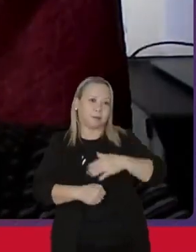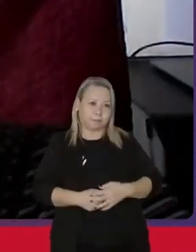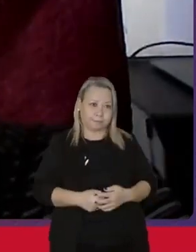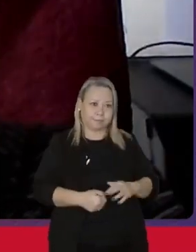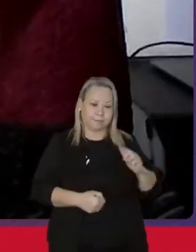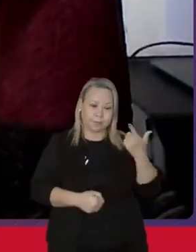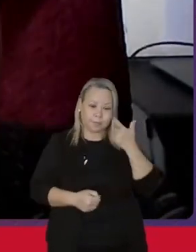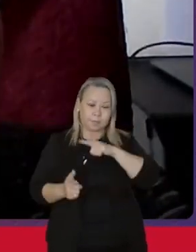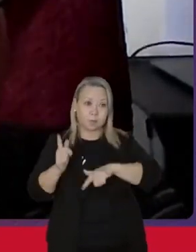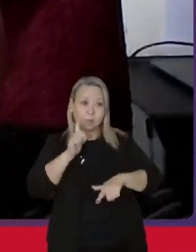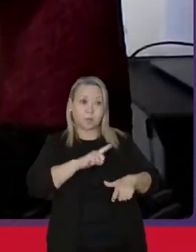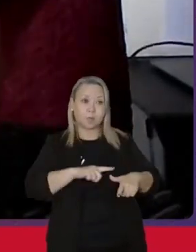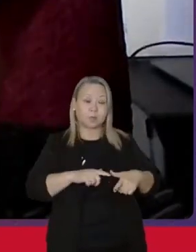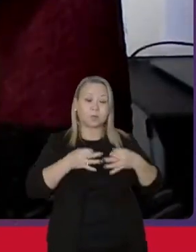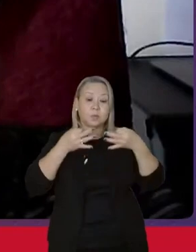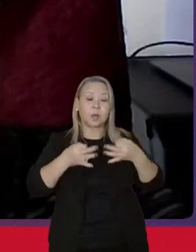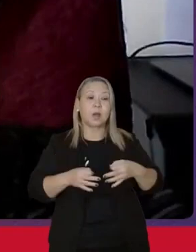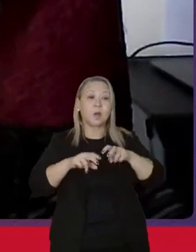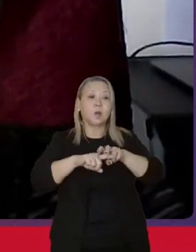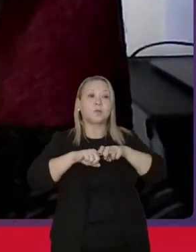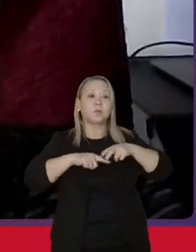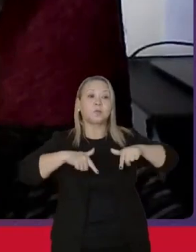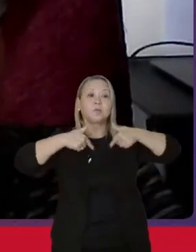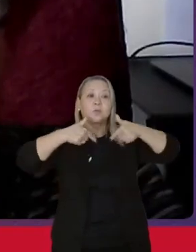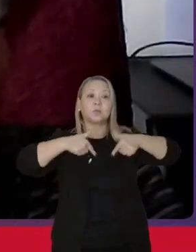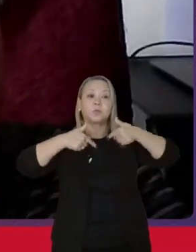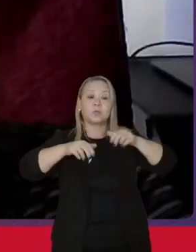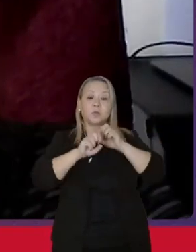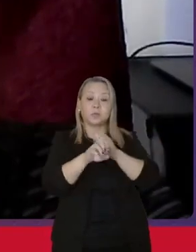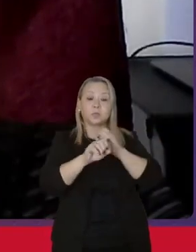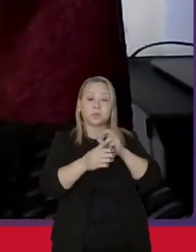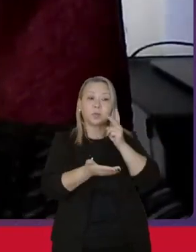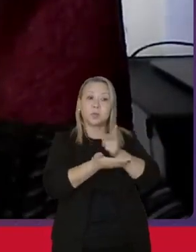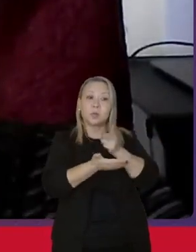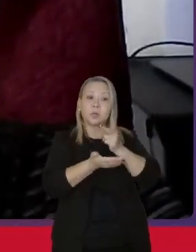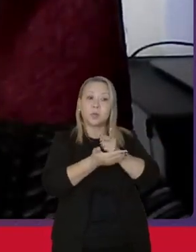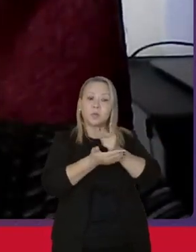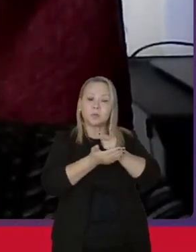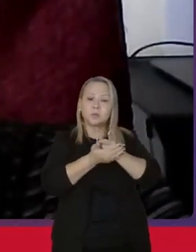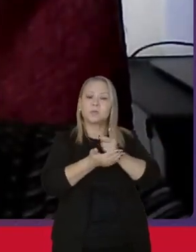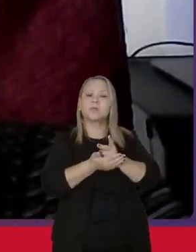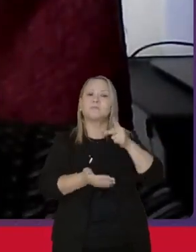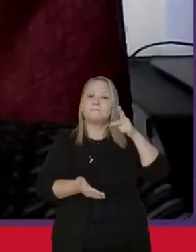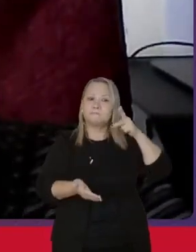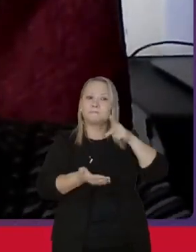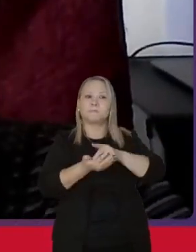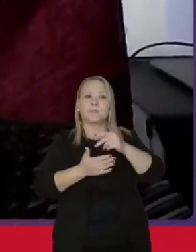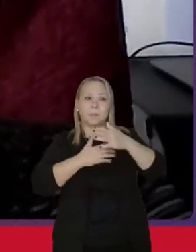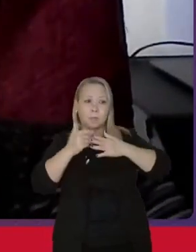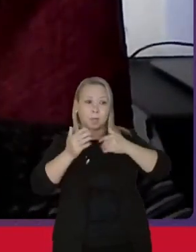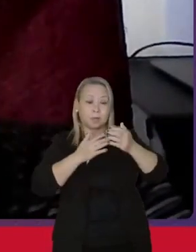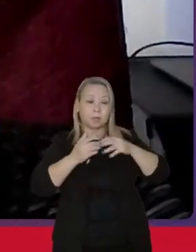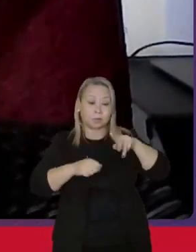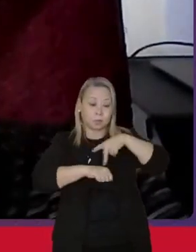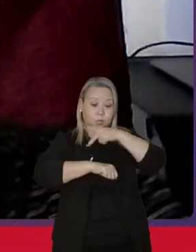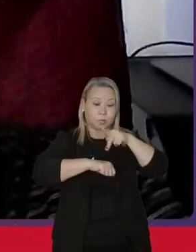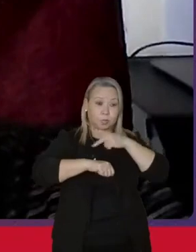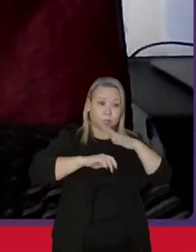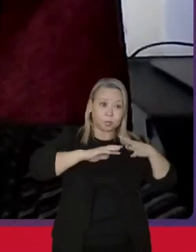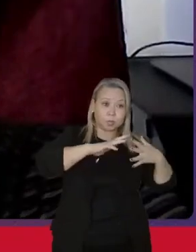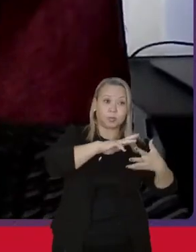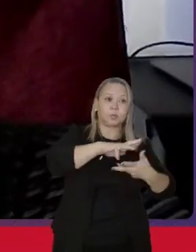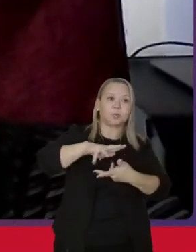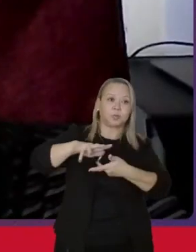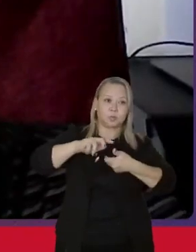Justamente por isso que a luta pela educação continua ativa nesse país, de maneira universal,